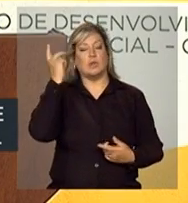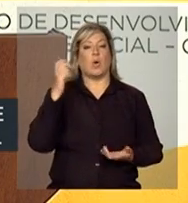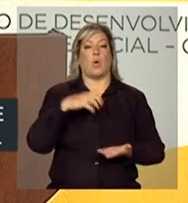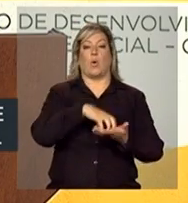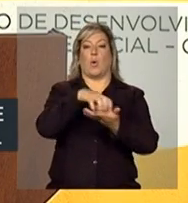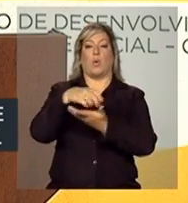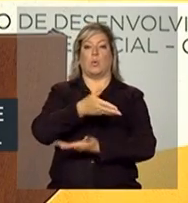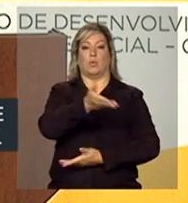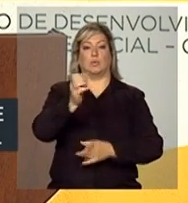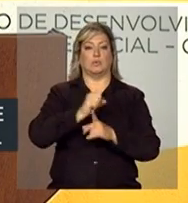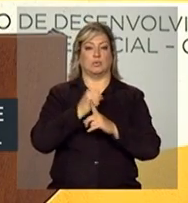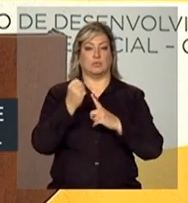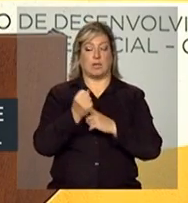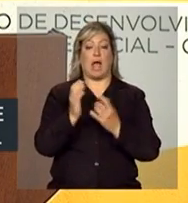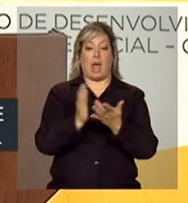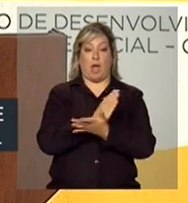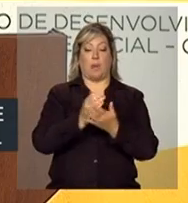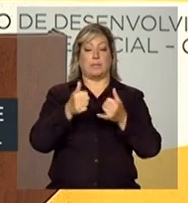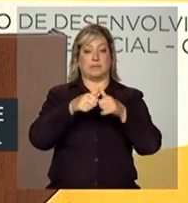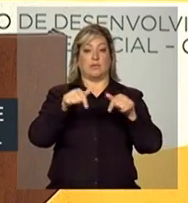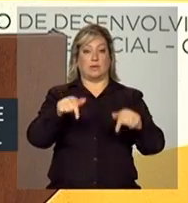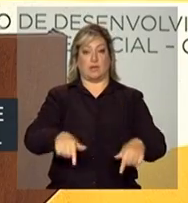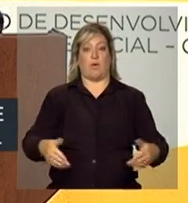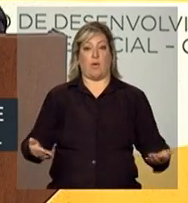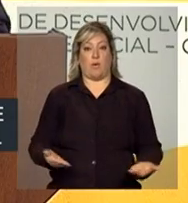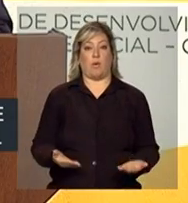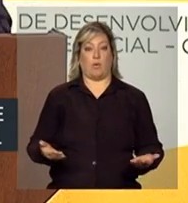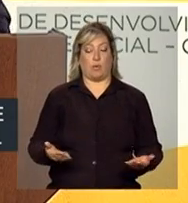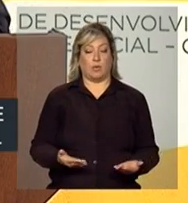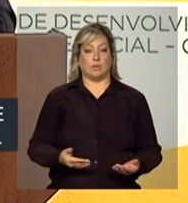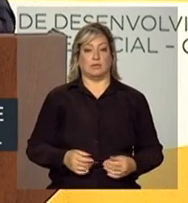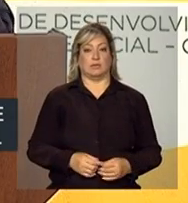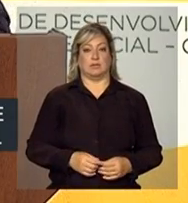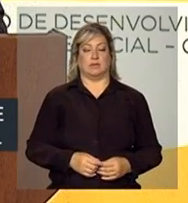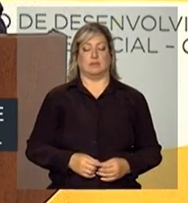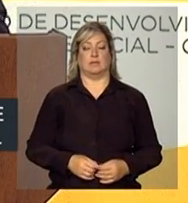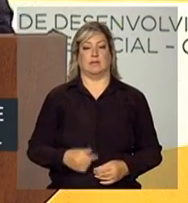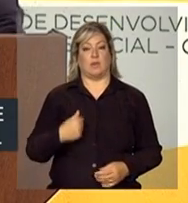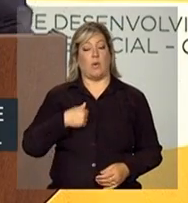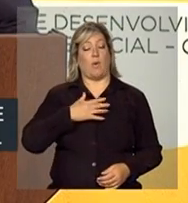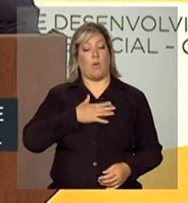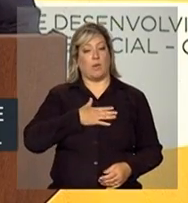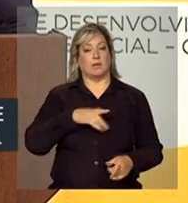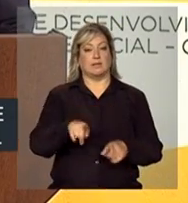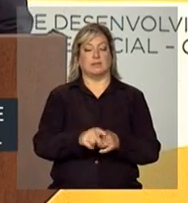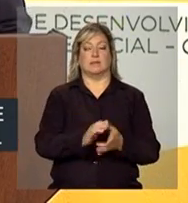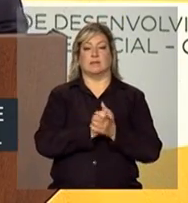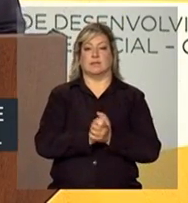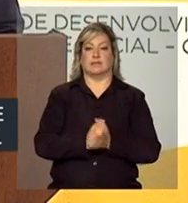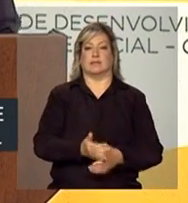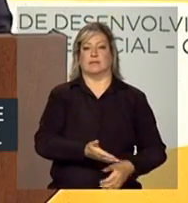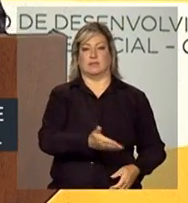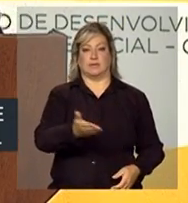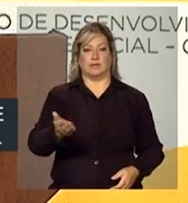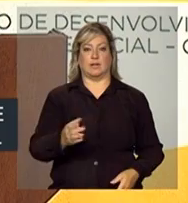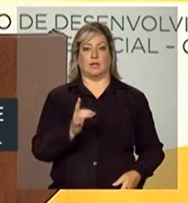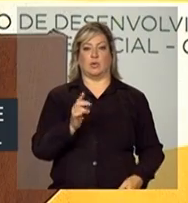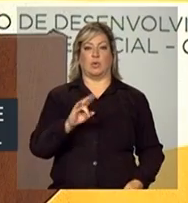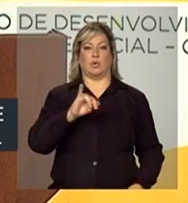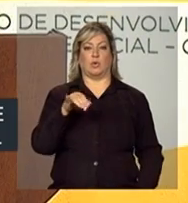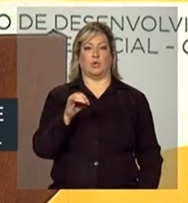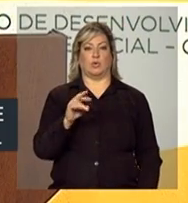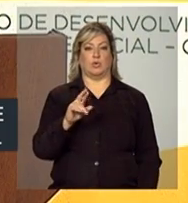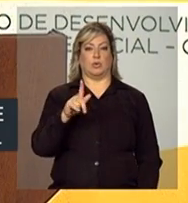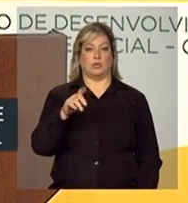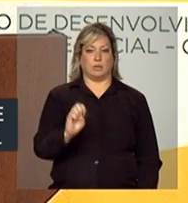que algumas estão aqui presentes, como do... e gostaria, inclusive, de saudar o doutor Jorge